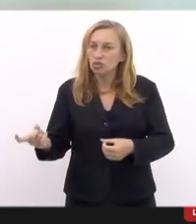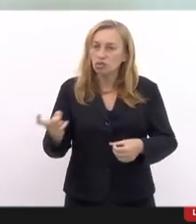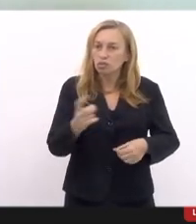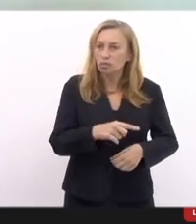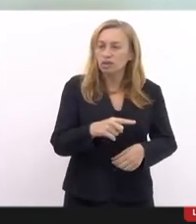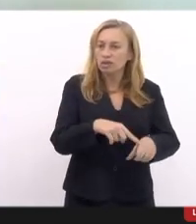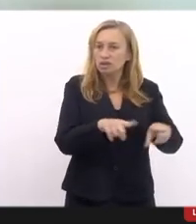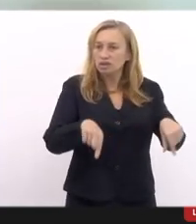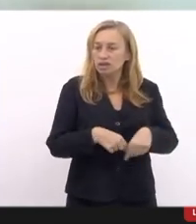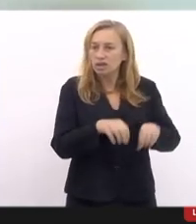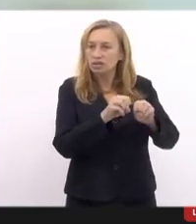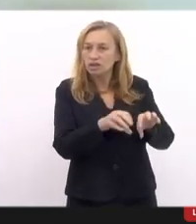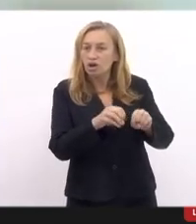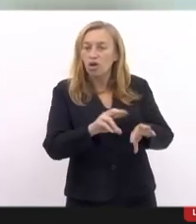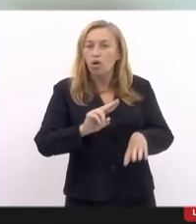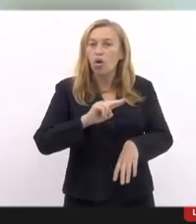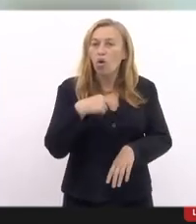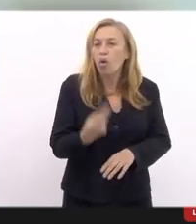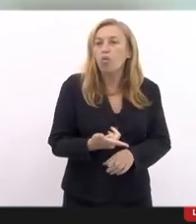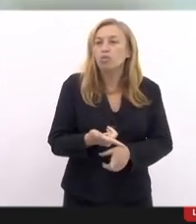ou na pista de tiro,